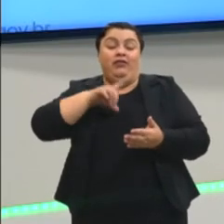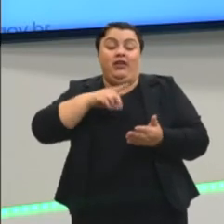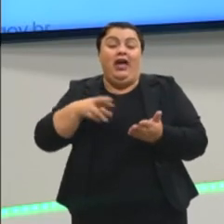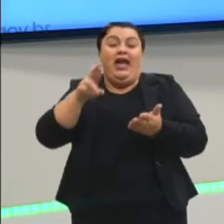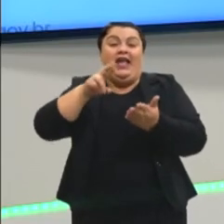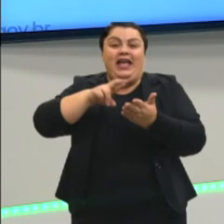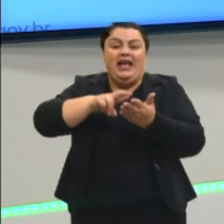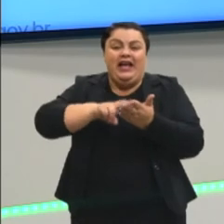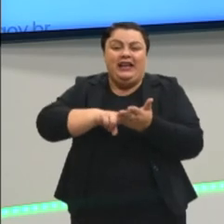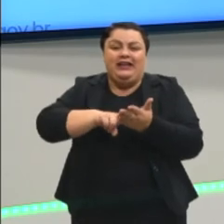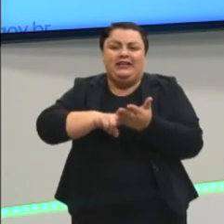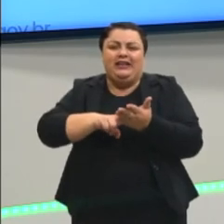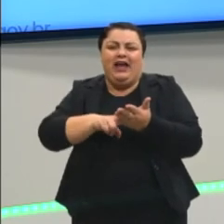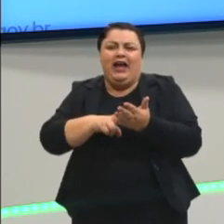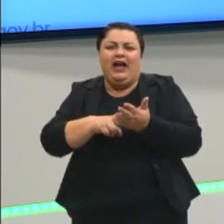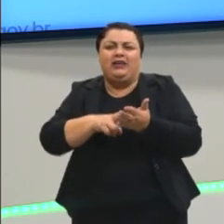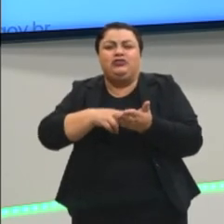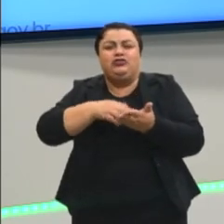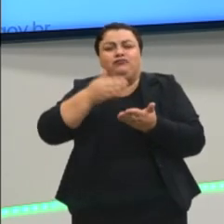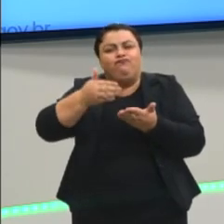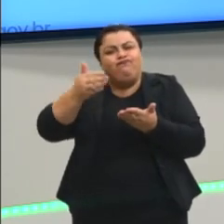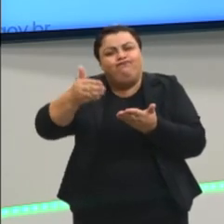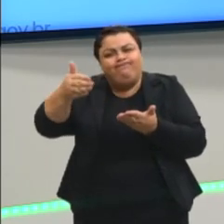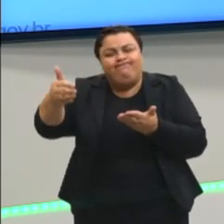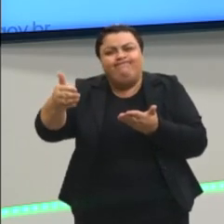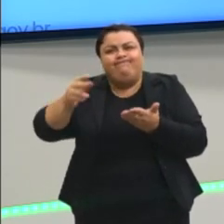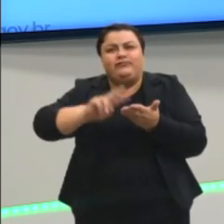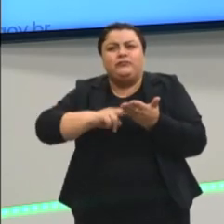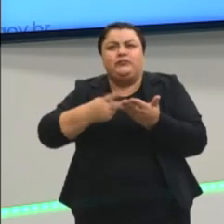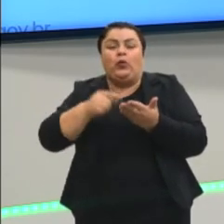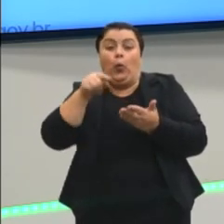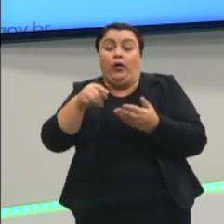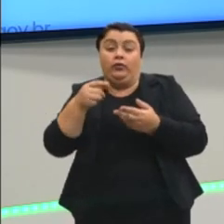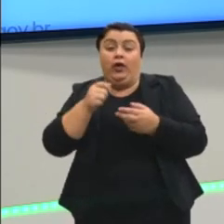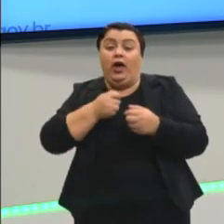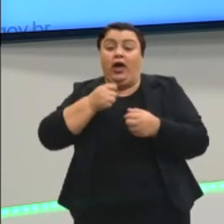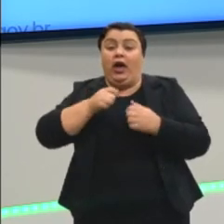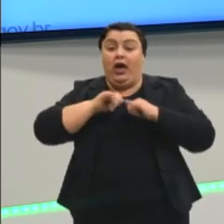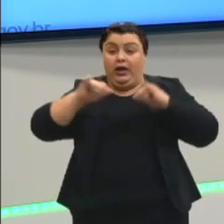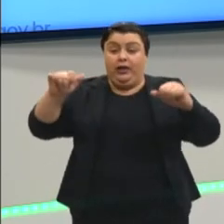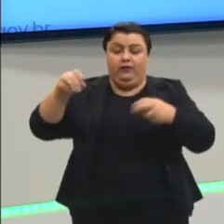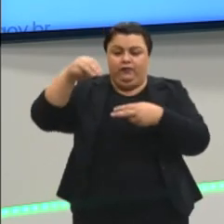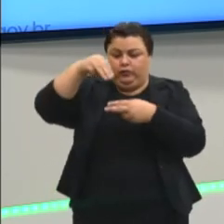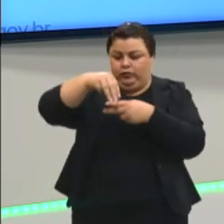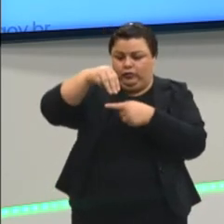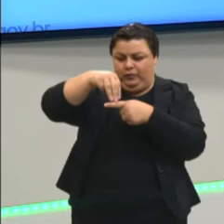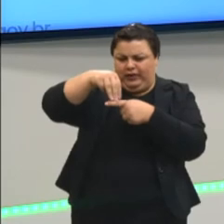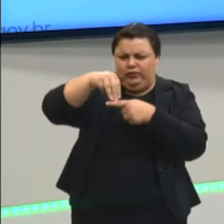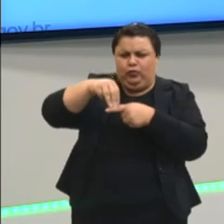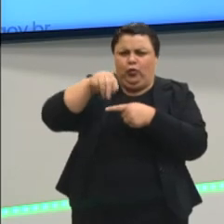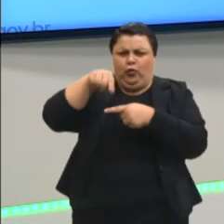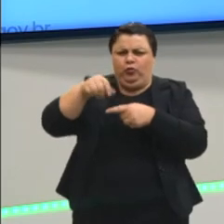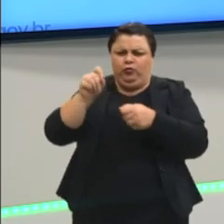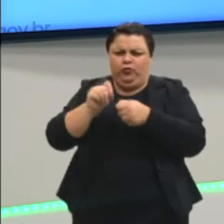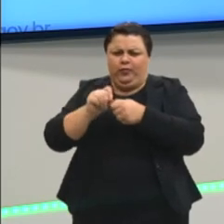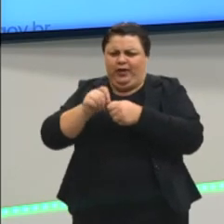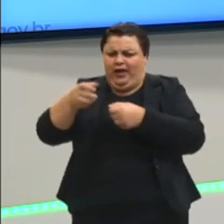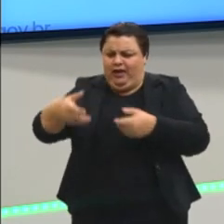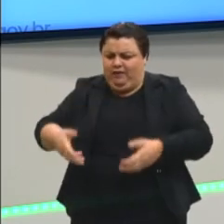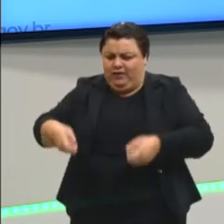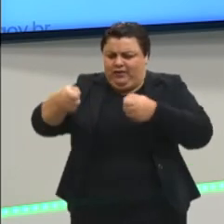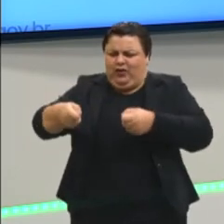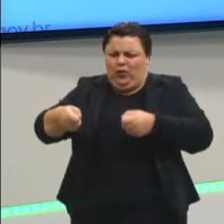traduzida. Quando a reportagem me disse ali que o McDonald's depositava sacolas e que as pessoas